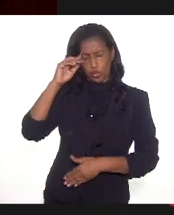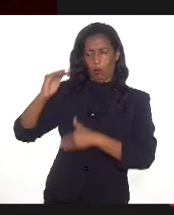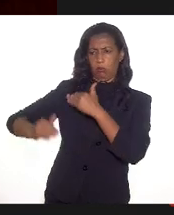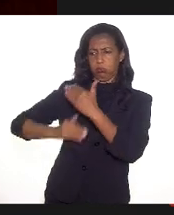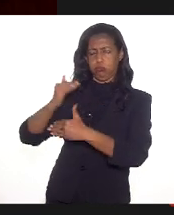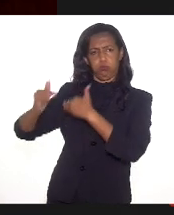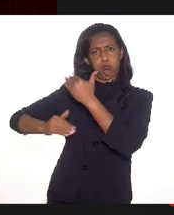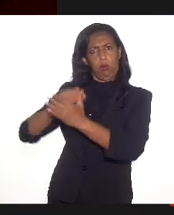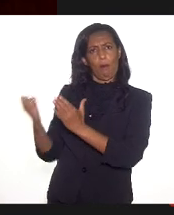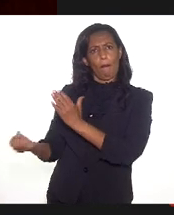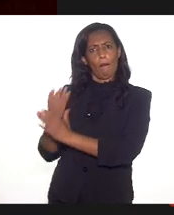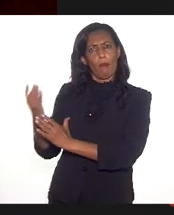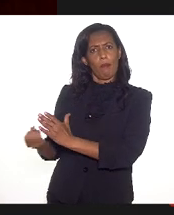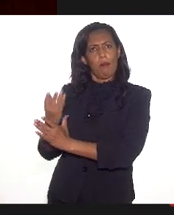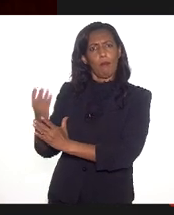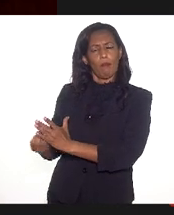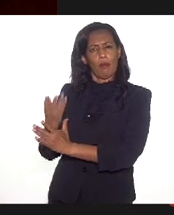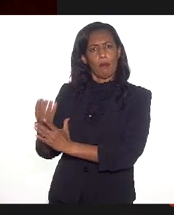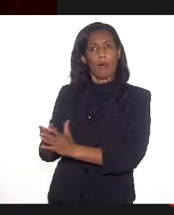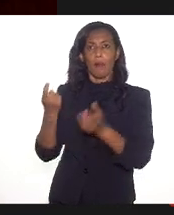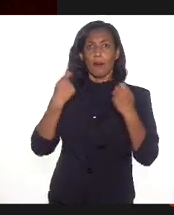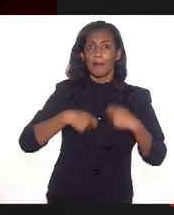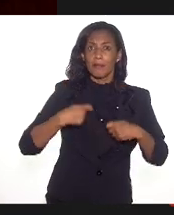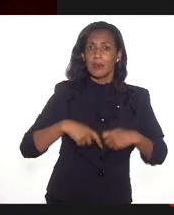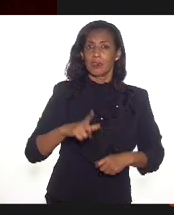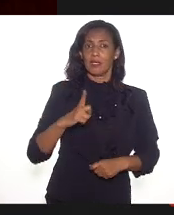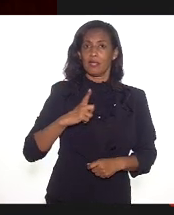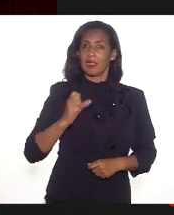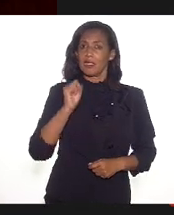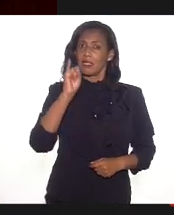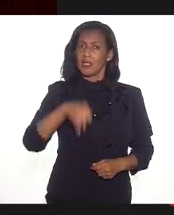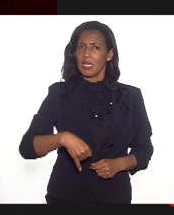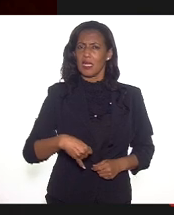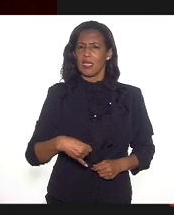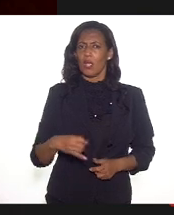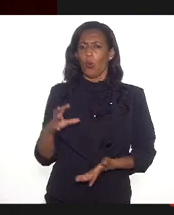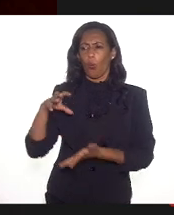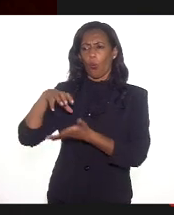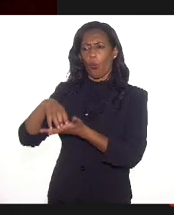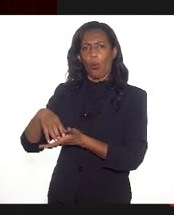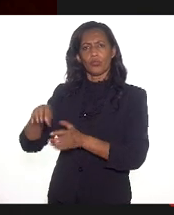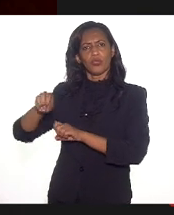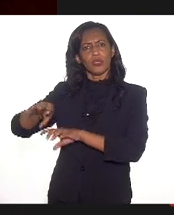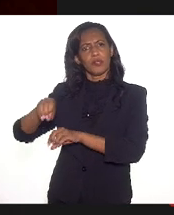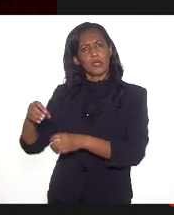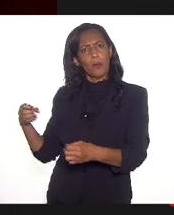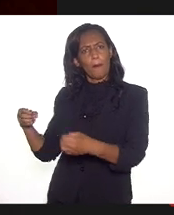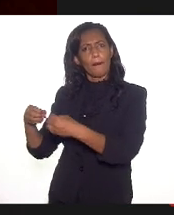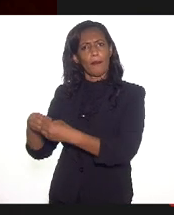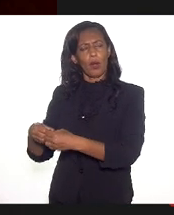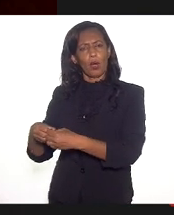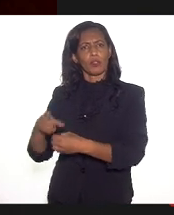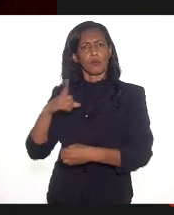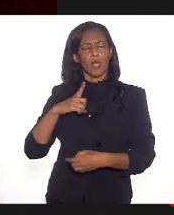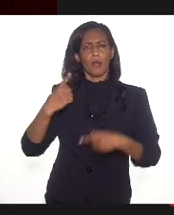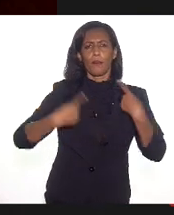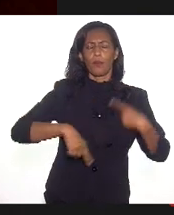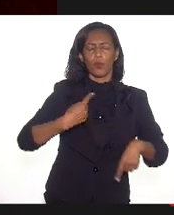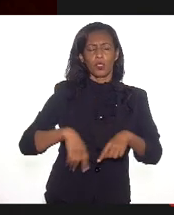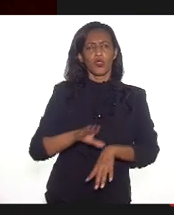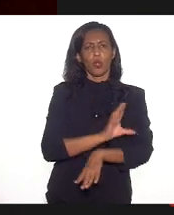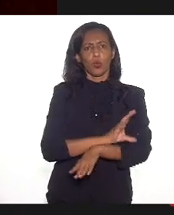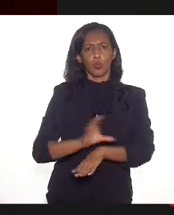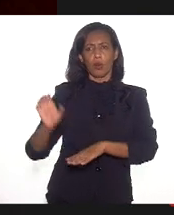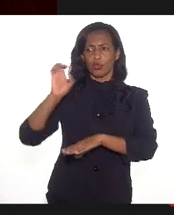mas é necessário, sim, ter o setor de educação próximo, é necessário, sim, ter políticas culturais de